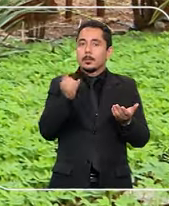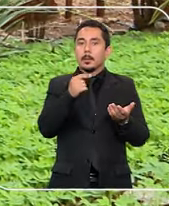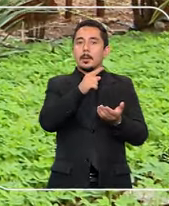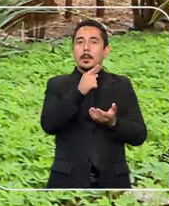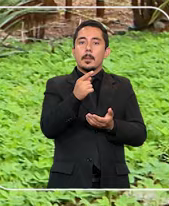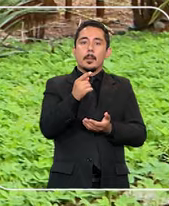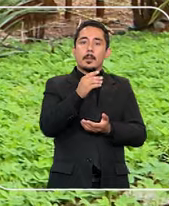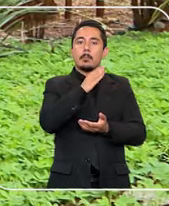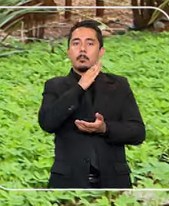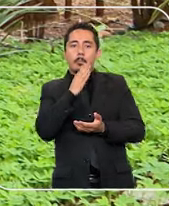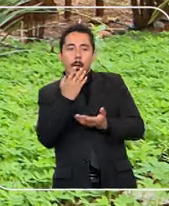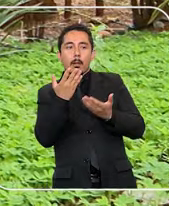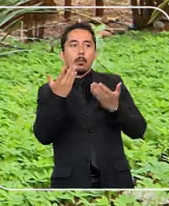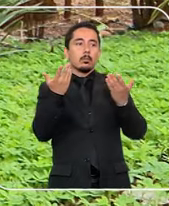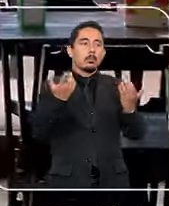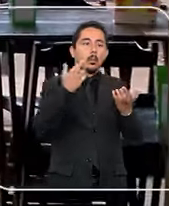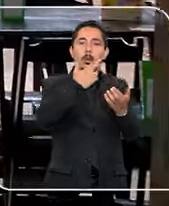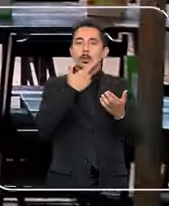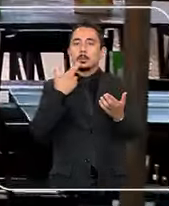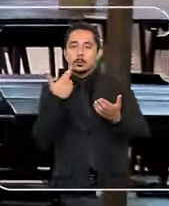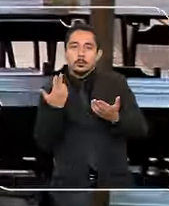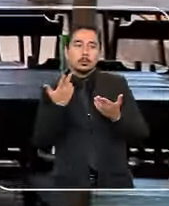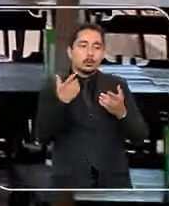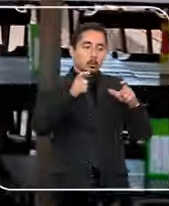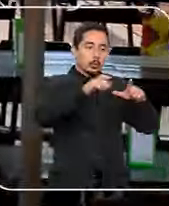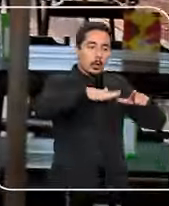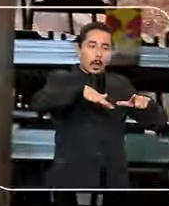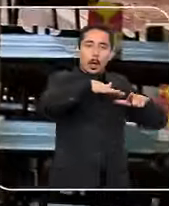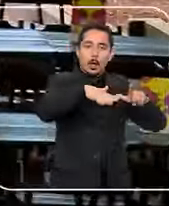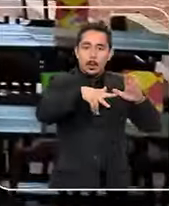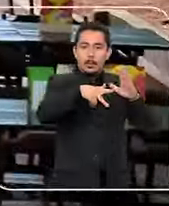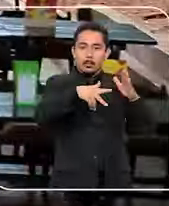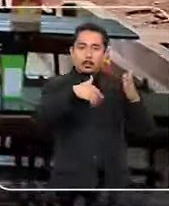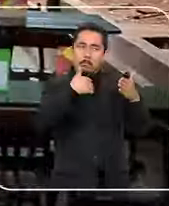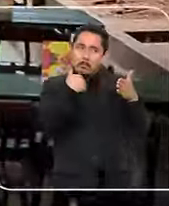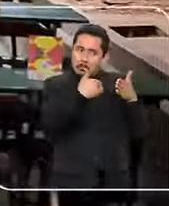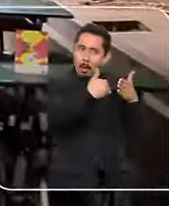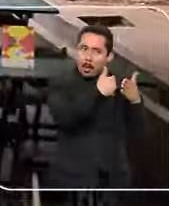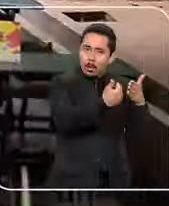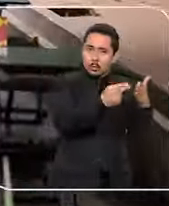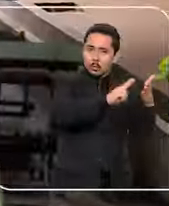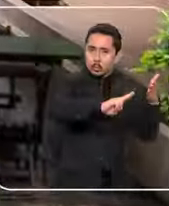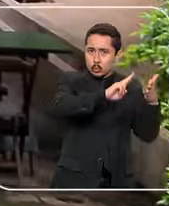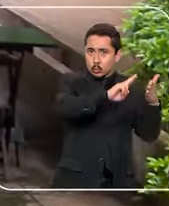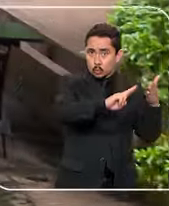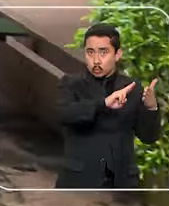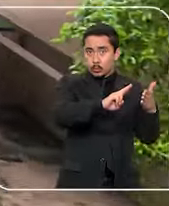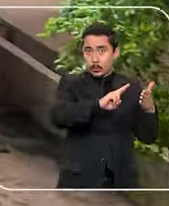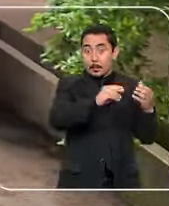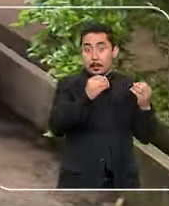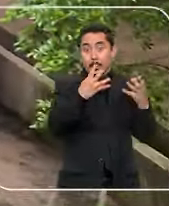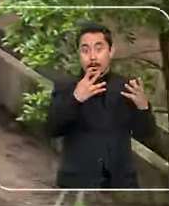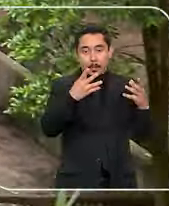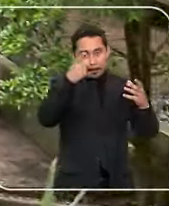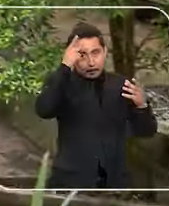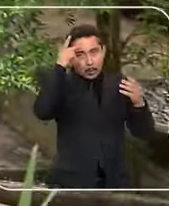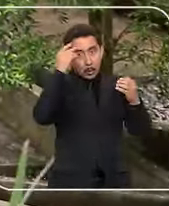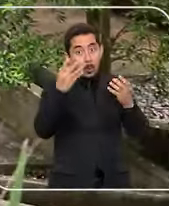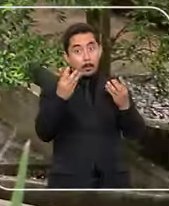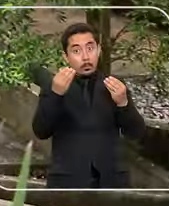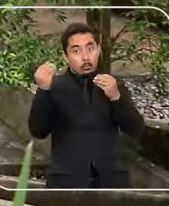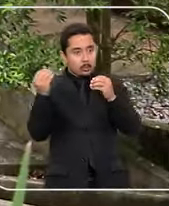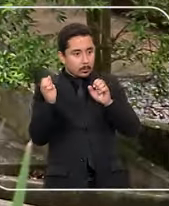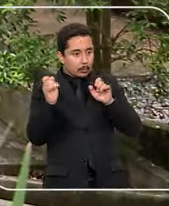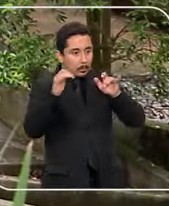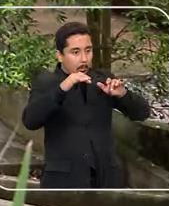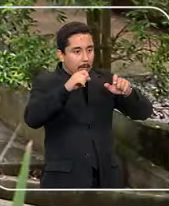comerciantes de bares e restaurantes em áreas irregulares localizadas ao lado dos estabelecimentos para aumentar a capacidade